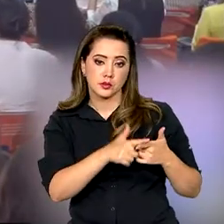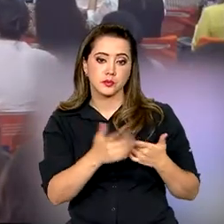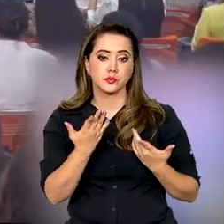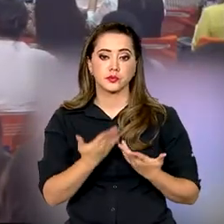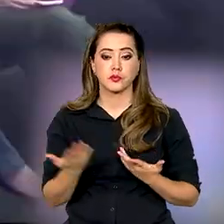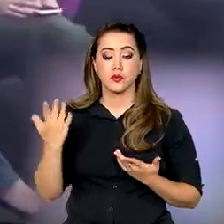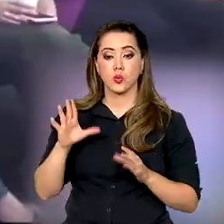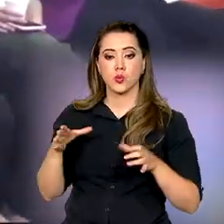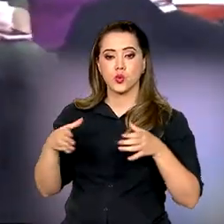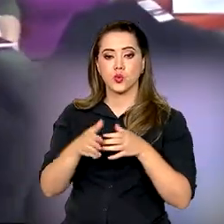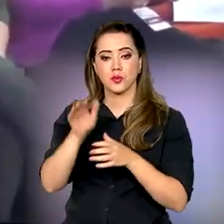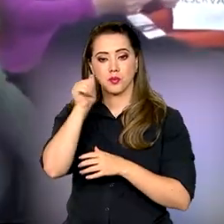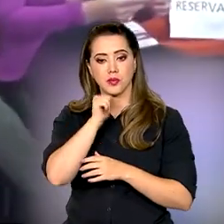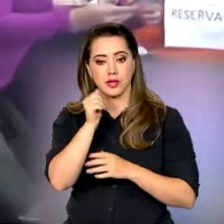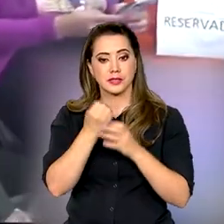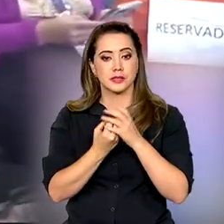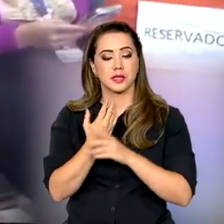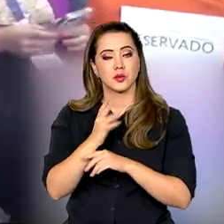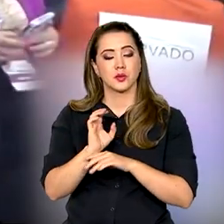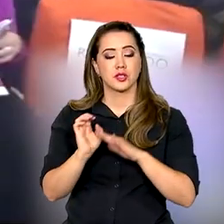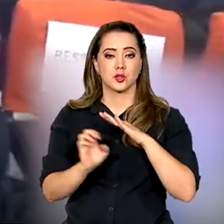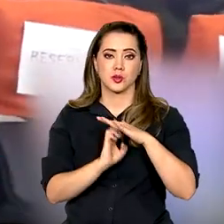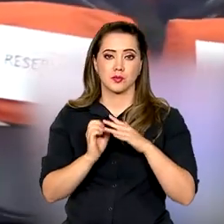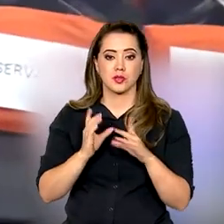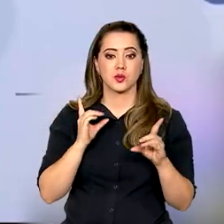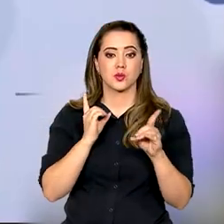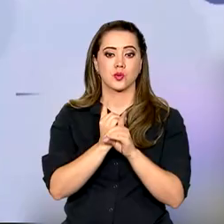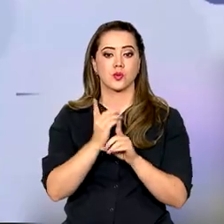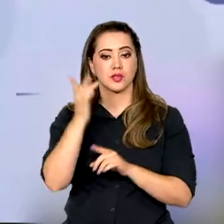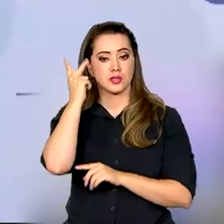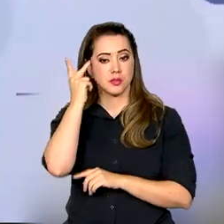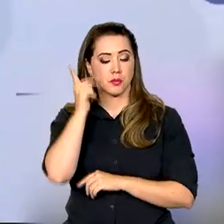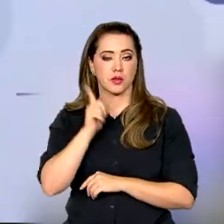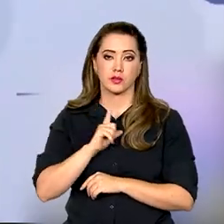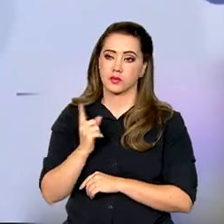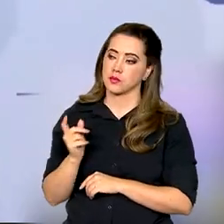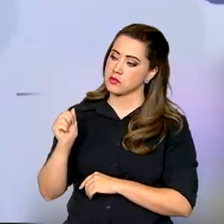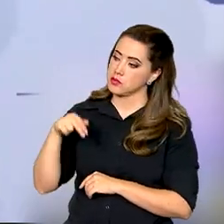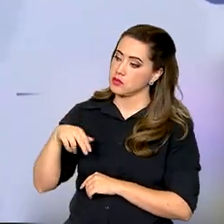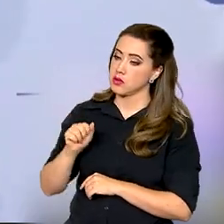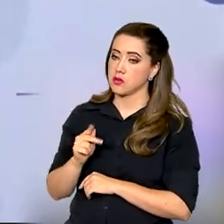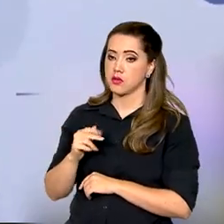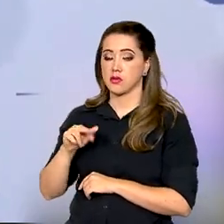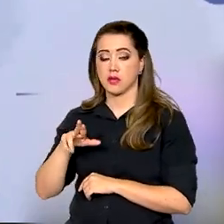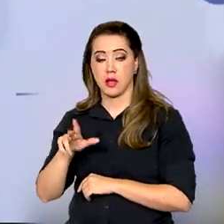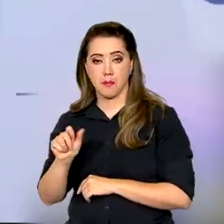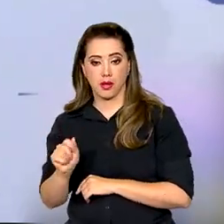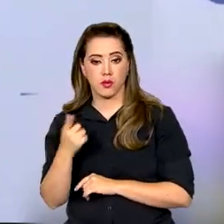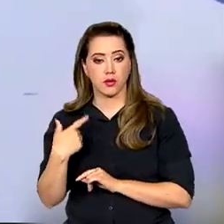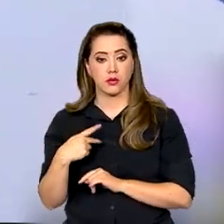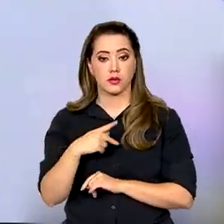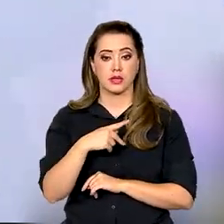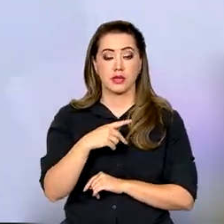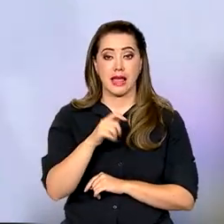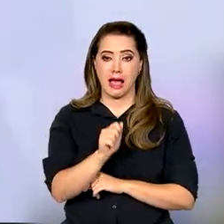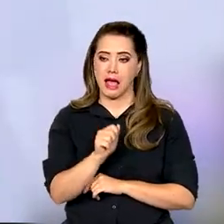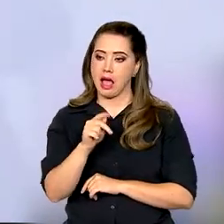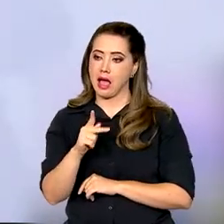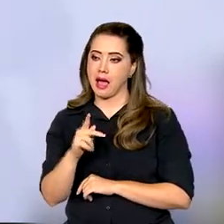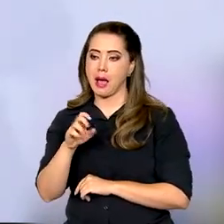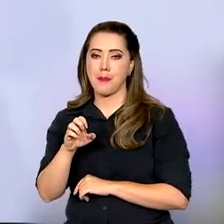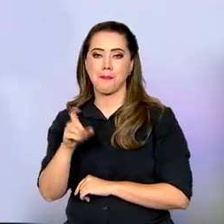Empreendedoras realiza um encontro em São Paulo. Para a Ana Paula Repesa, da Apex Brasil,